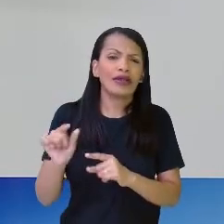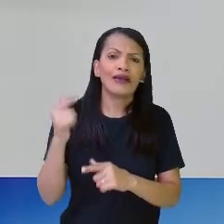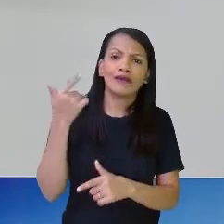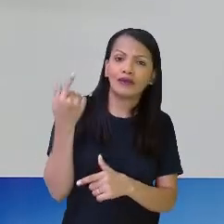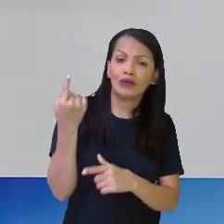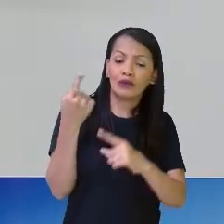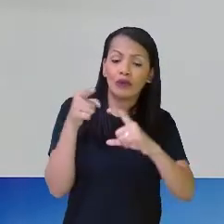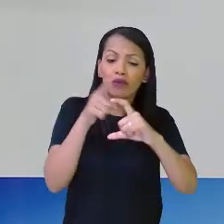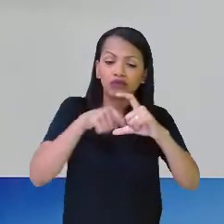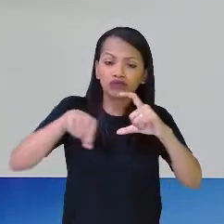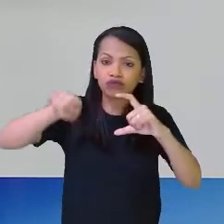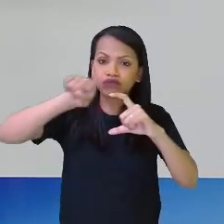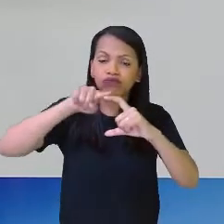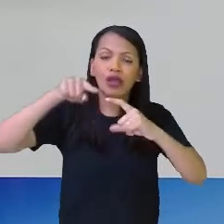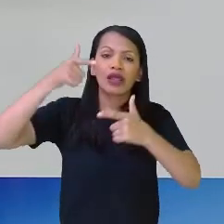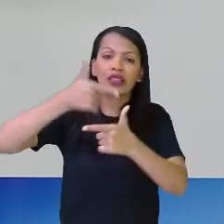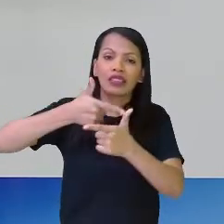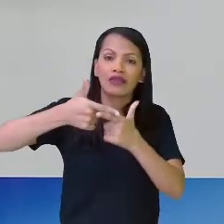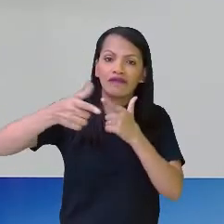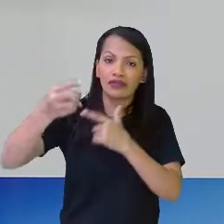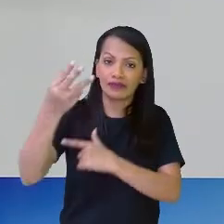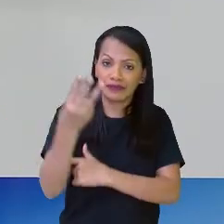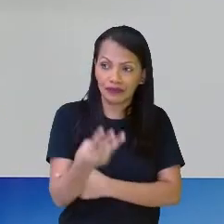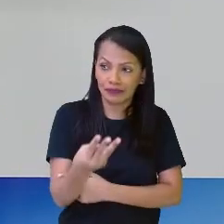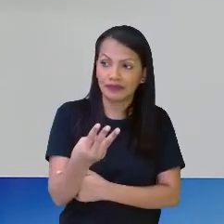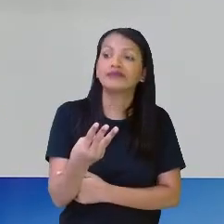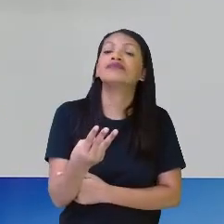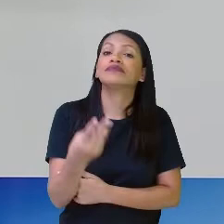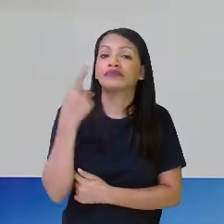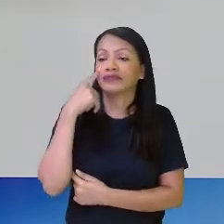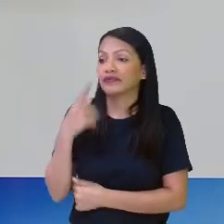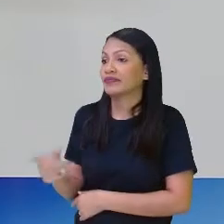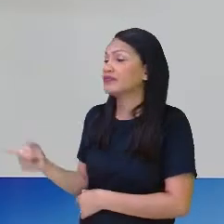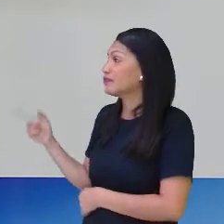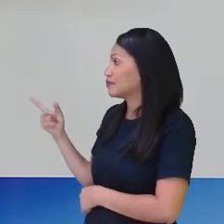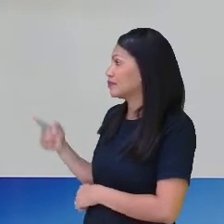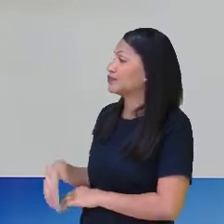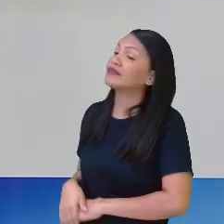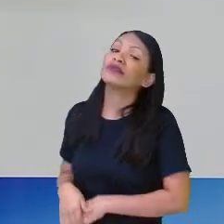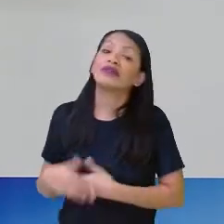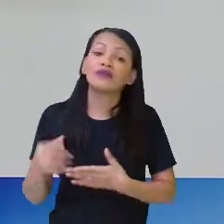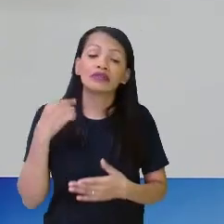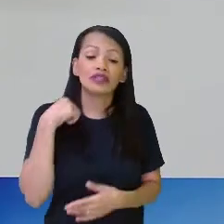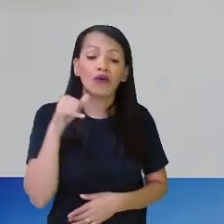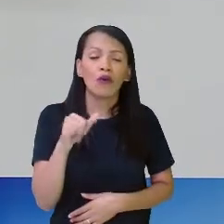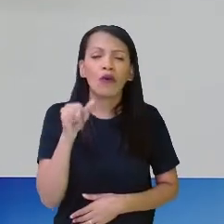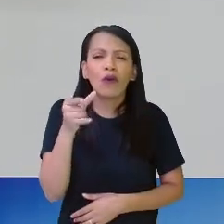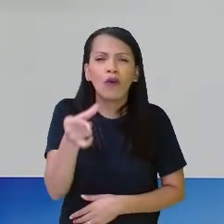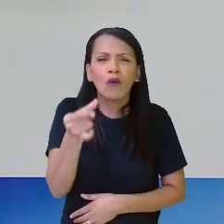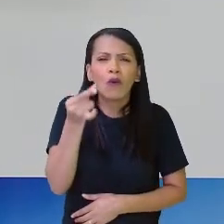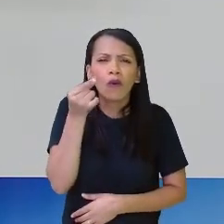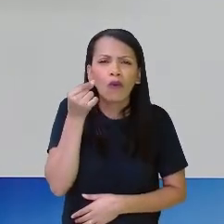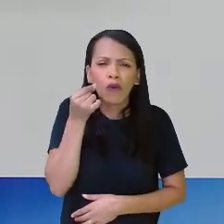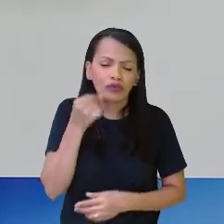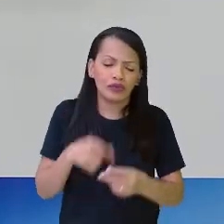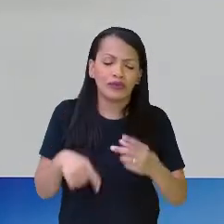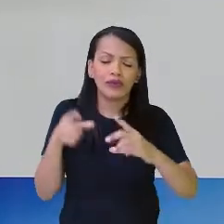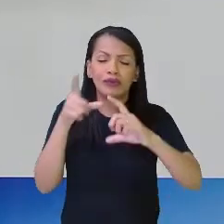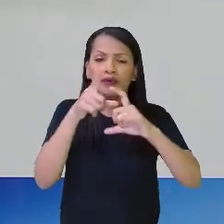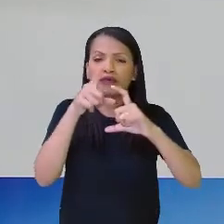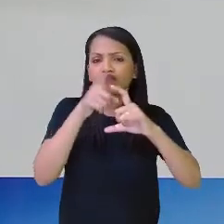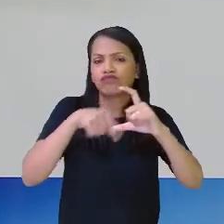toda vez que eu pegar só uma parte, eu peguei uma fração daquilo ali, seja um